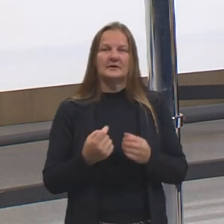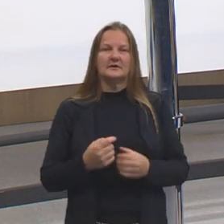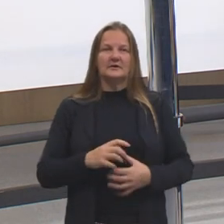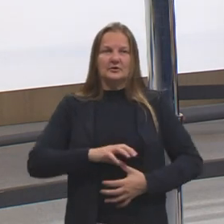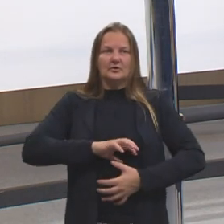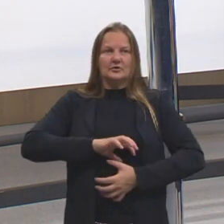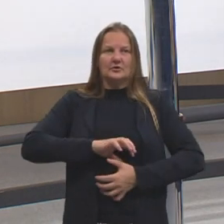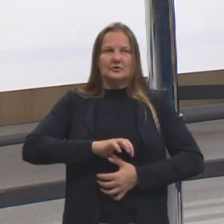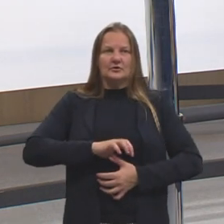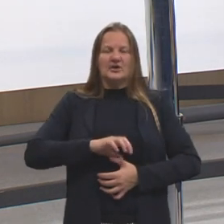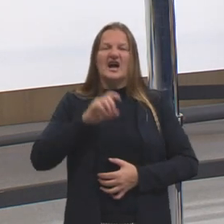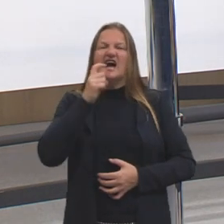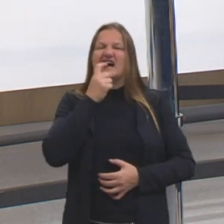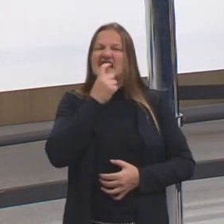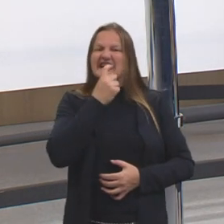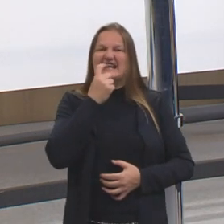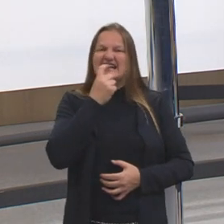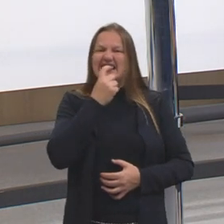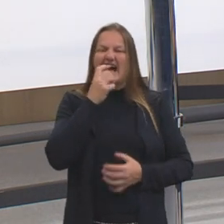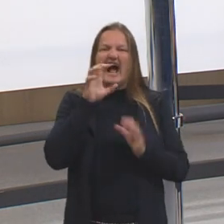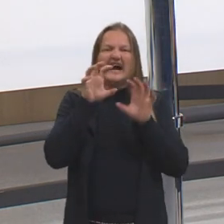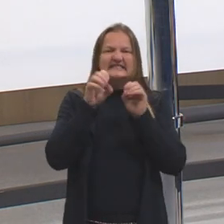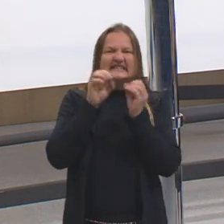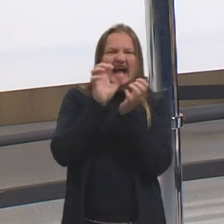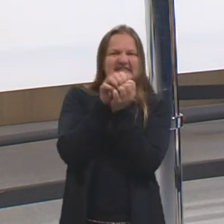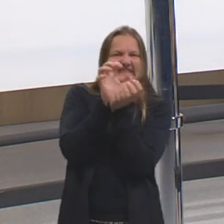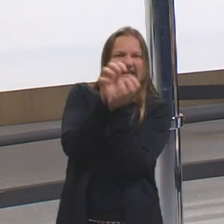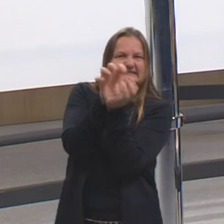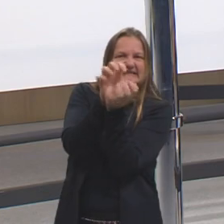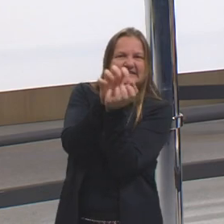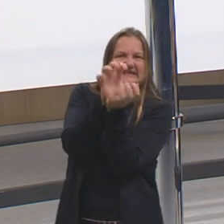Os nossos dentes, que vão triturar tudo, né?